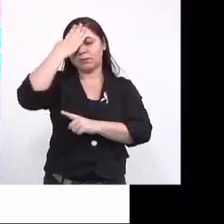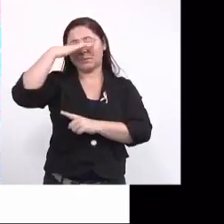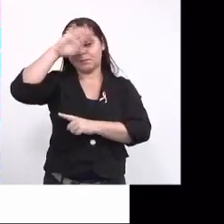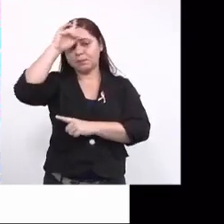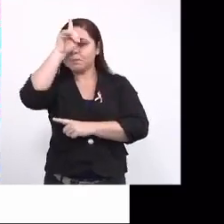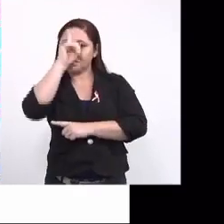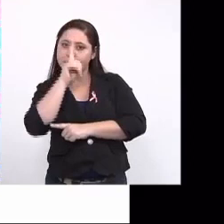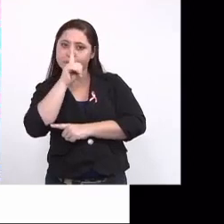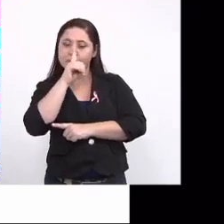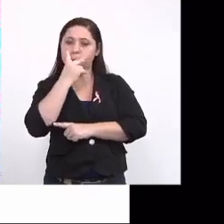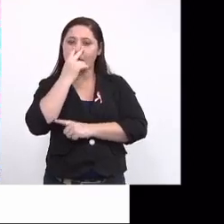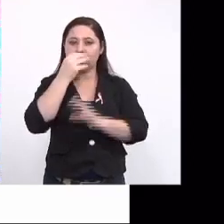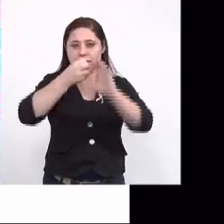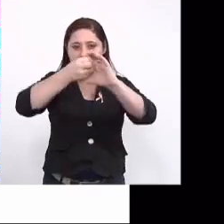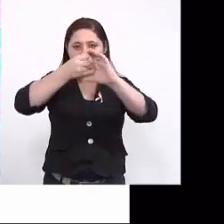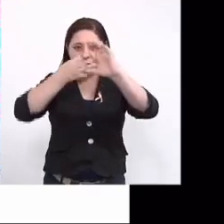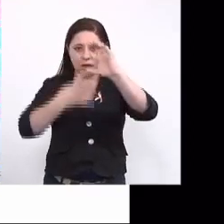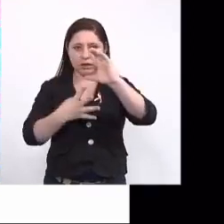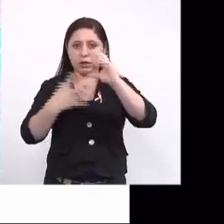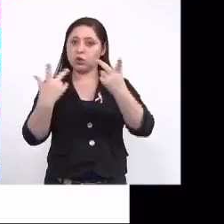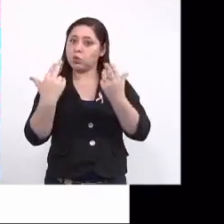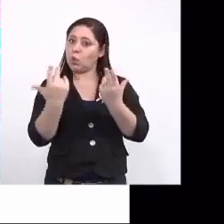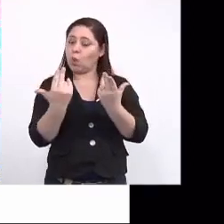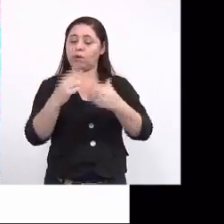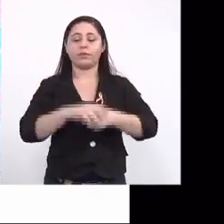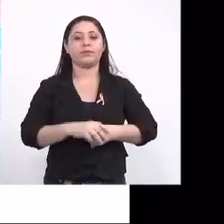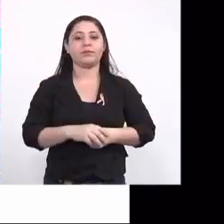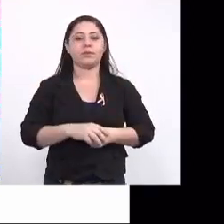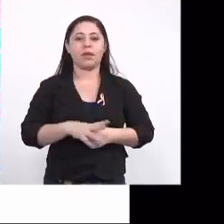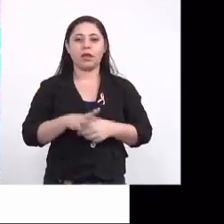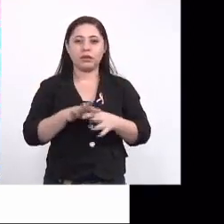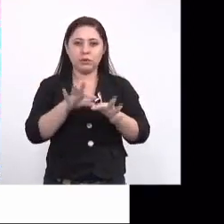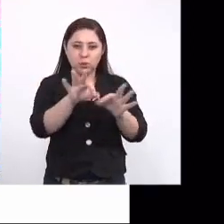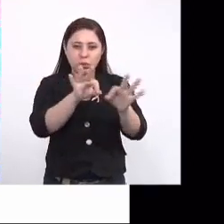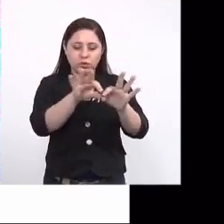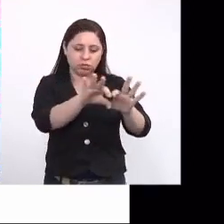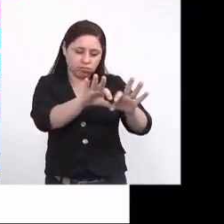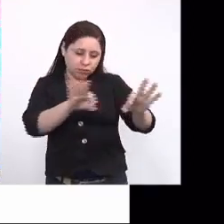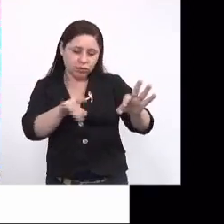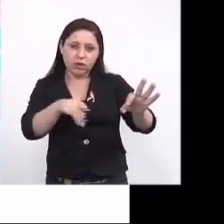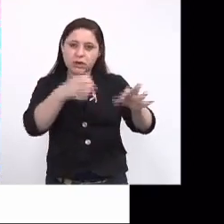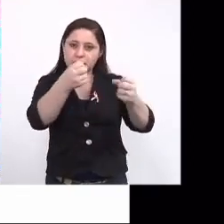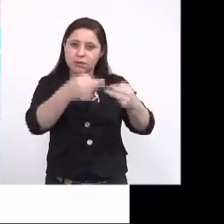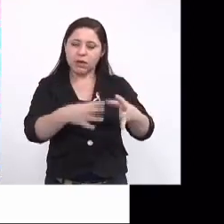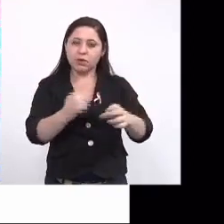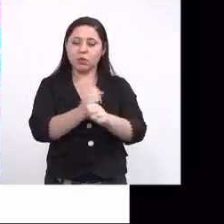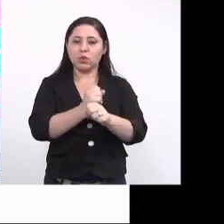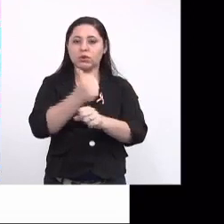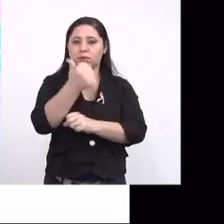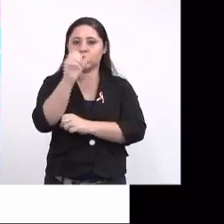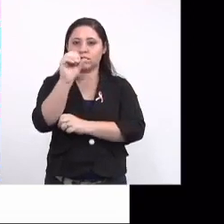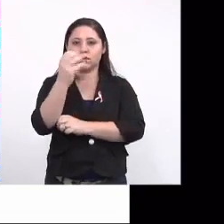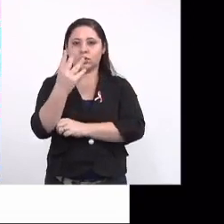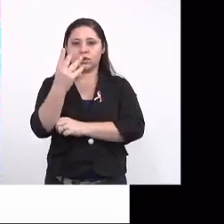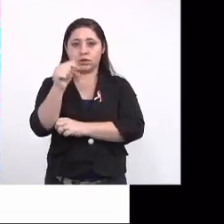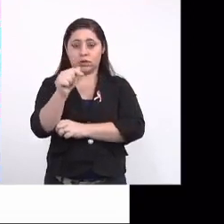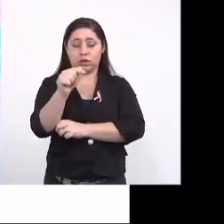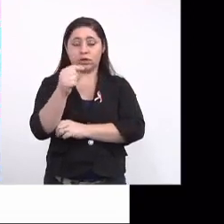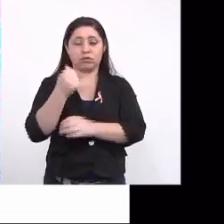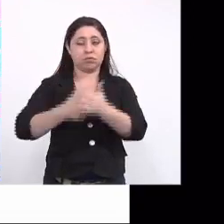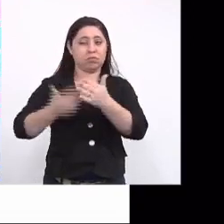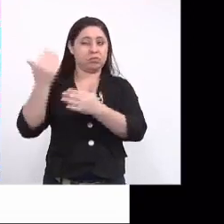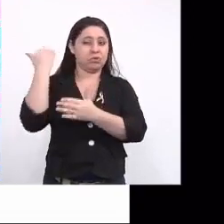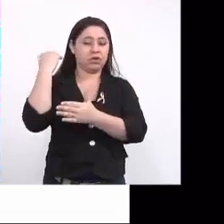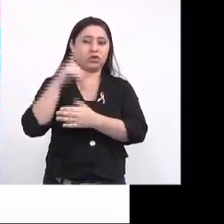compartilham algumas características em comum. Ele foi isolado, ele foi descrito pela primeira vez em 1947, então já faz um